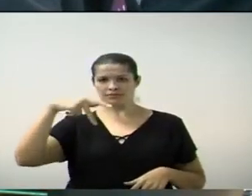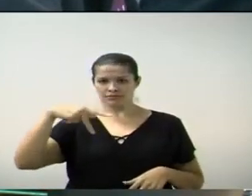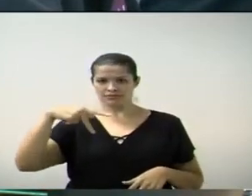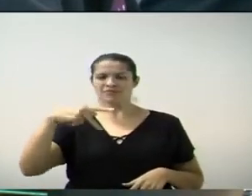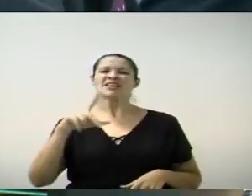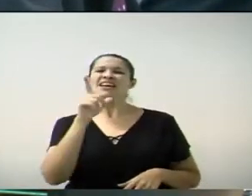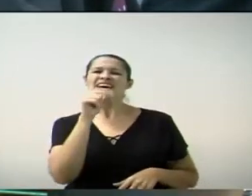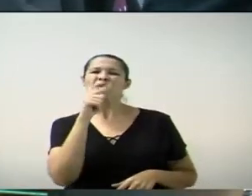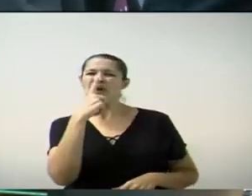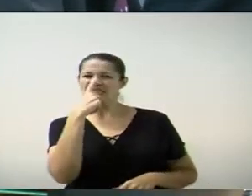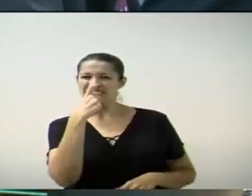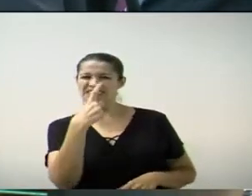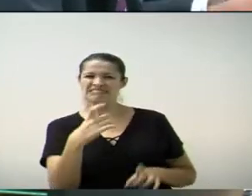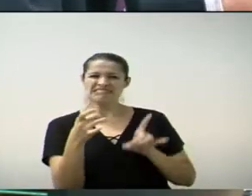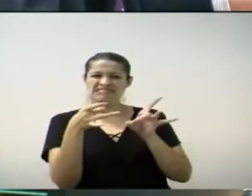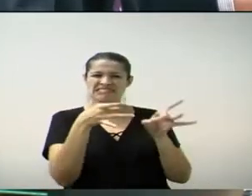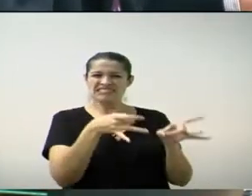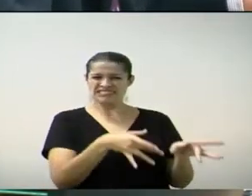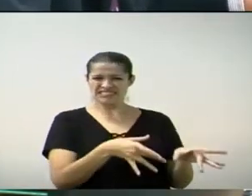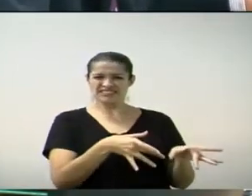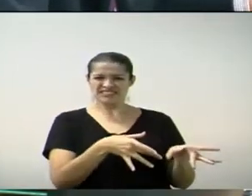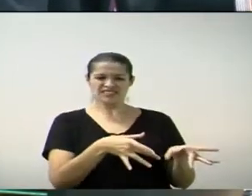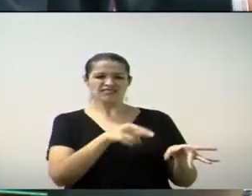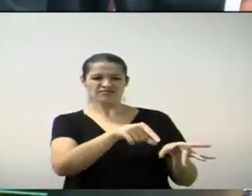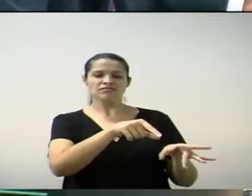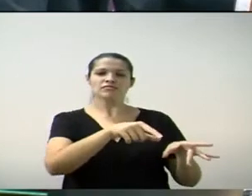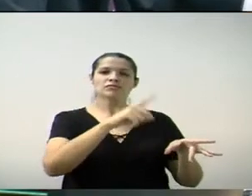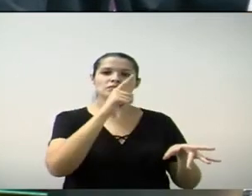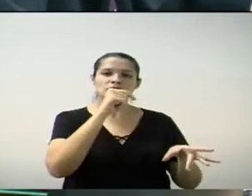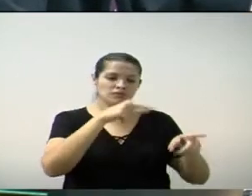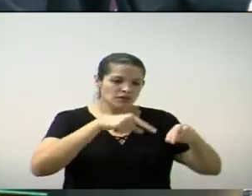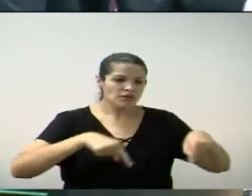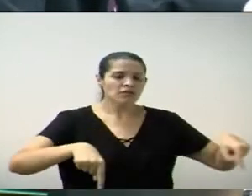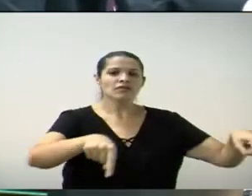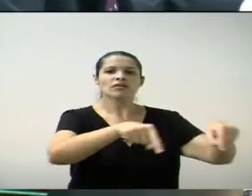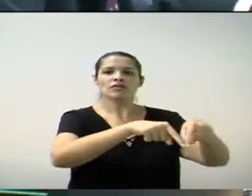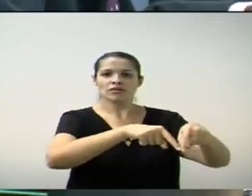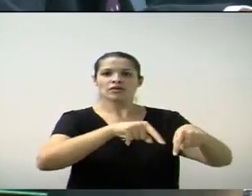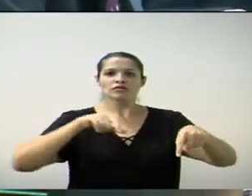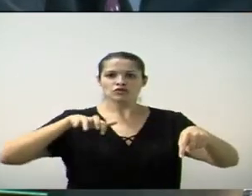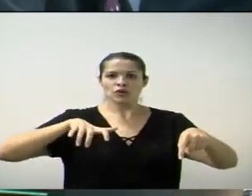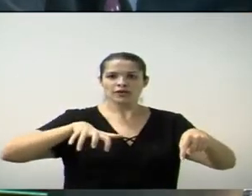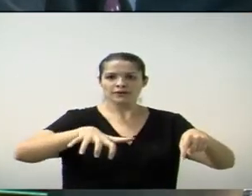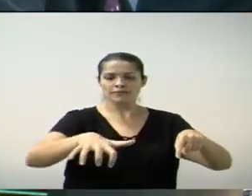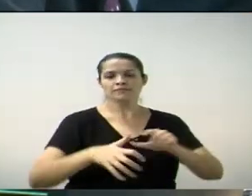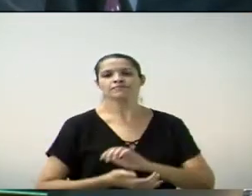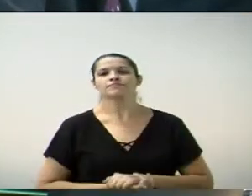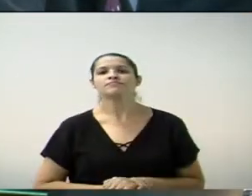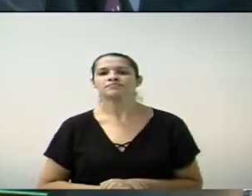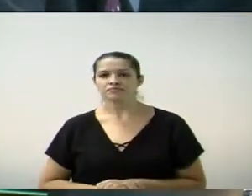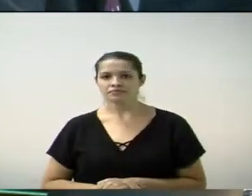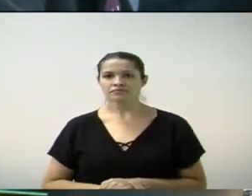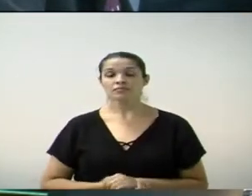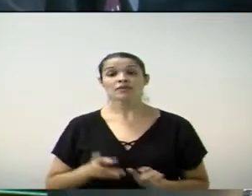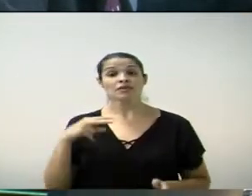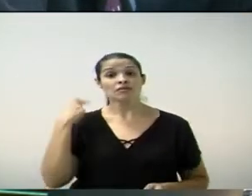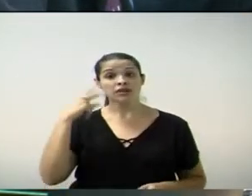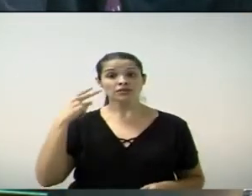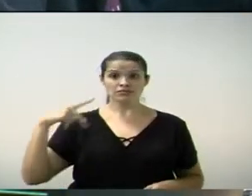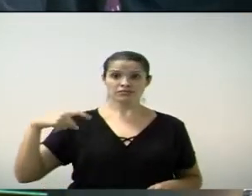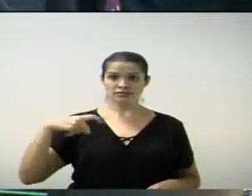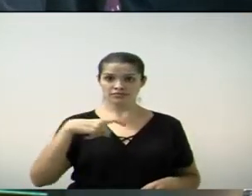dejetos sem tratamento na Praça da Lagoa do João Aranha. De número 107, da vereadora Fábio Ramalho,